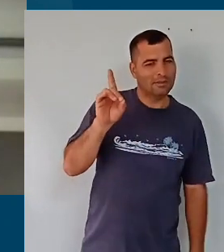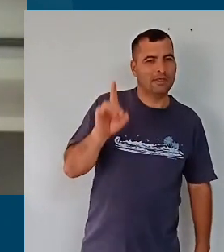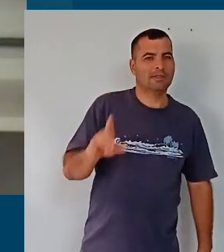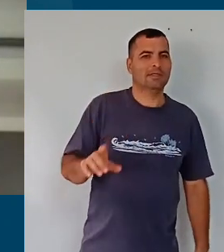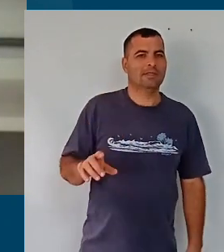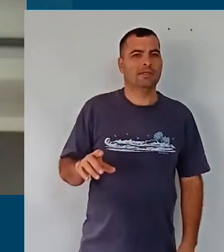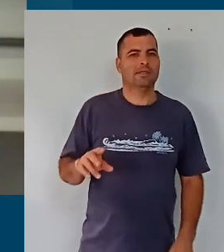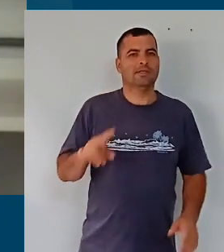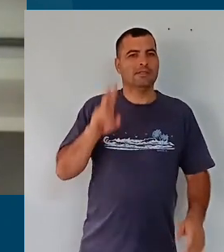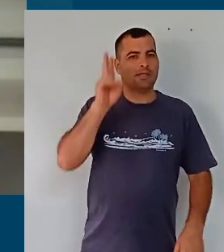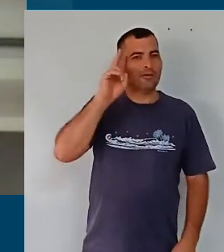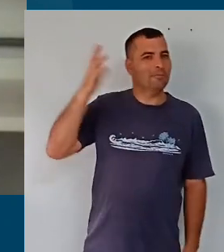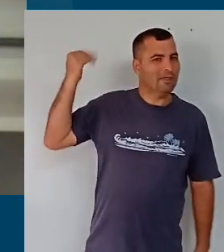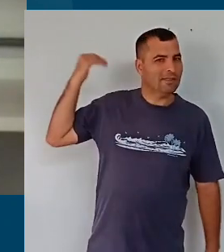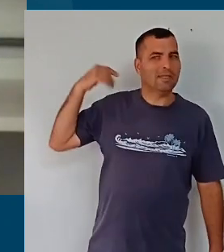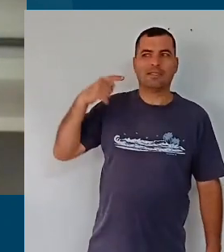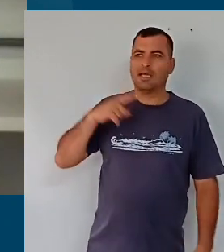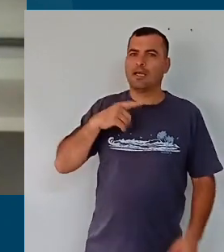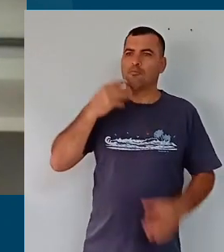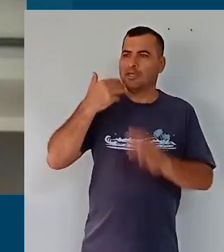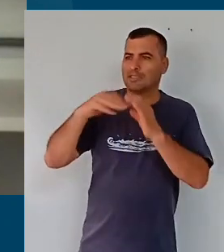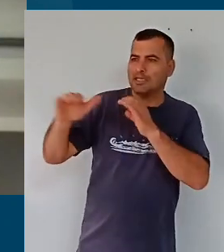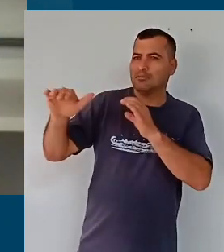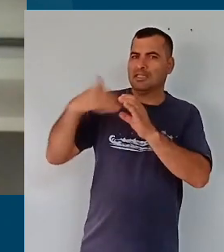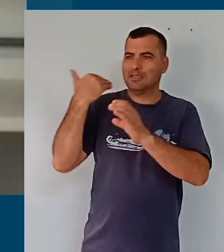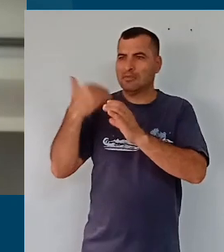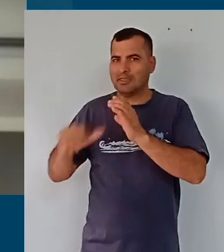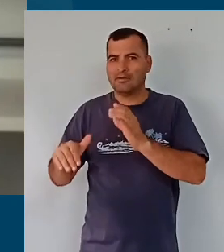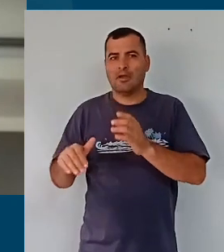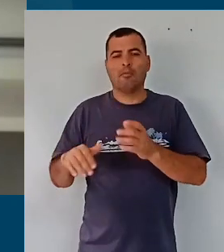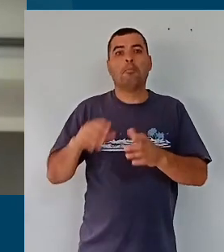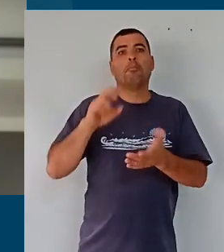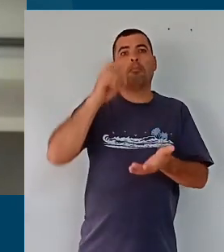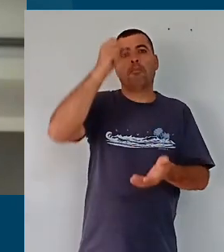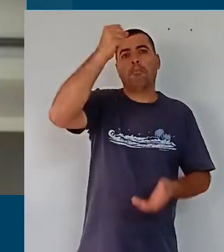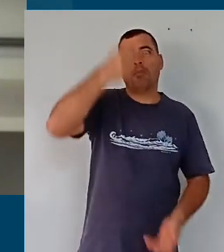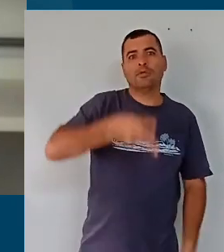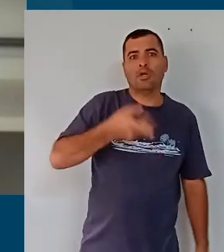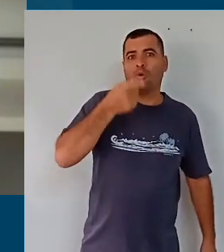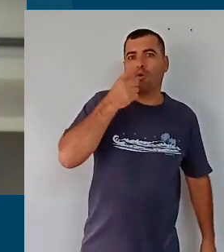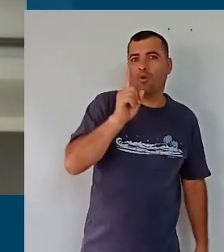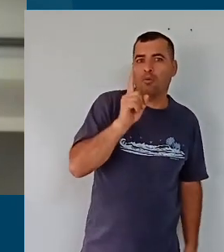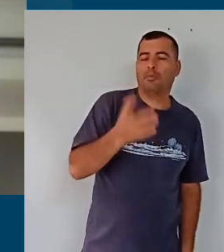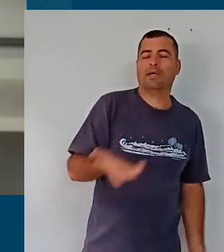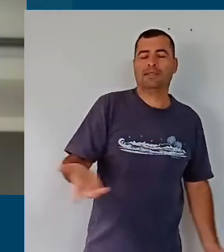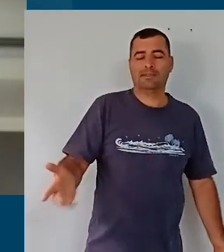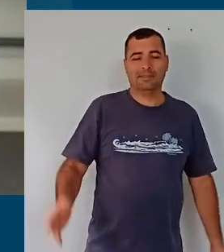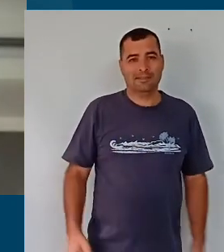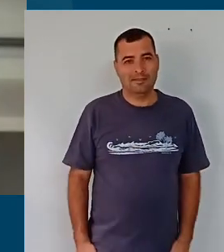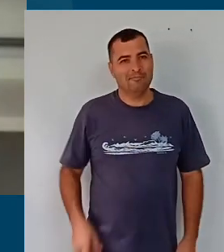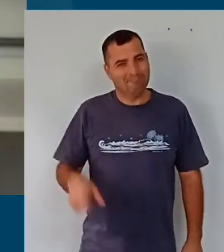Semana passada, nós estávamos trocando mensagens a uma hora da manhã, só para vocês terem uma ideia